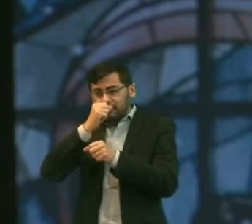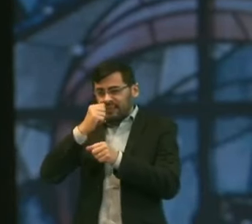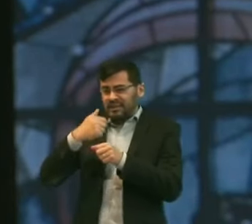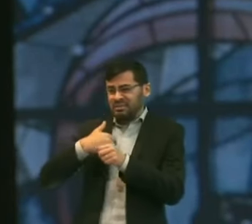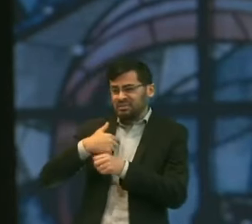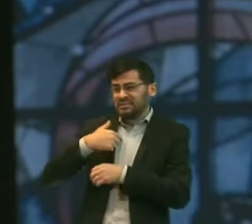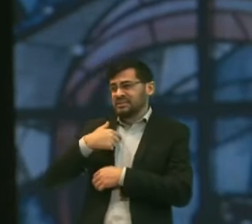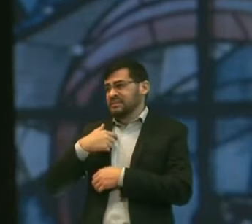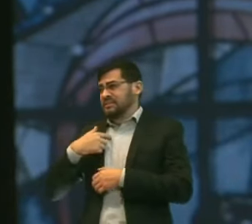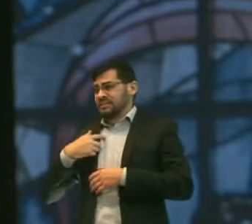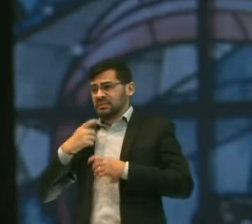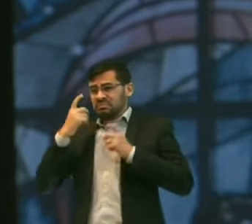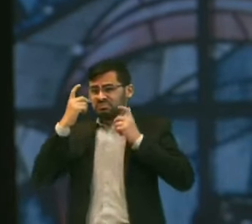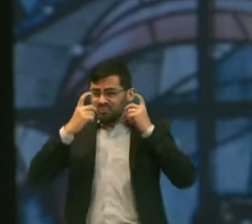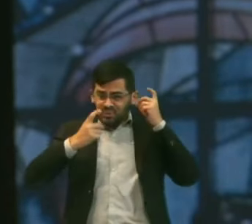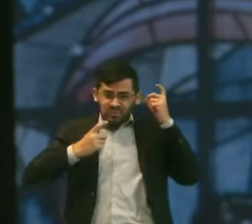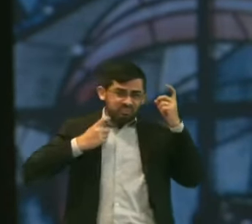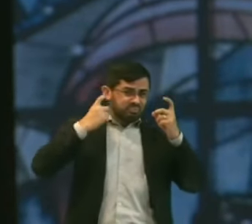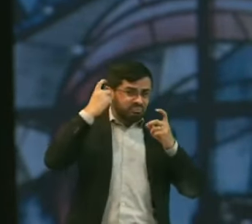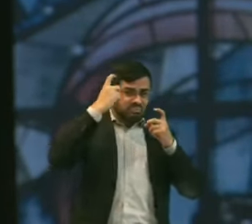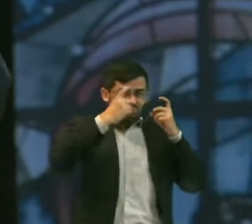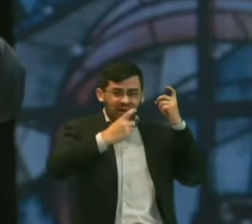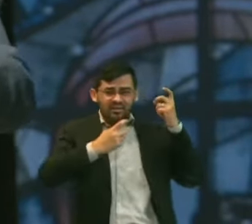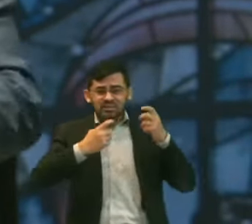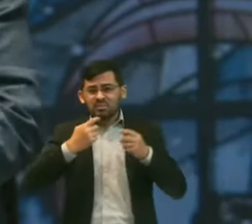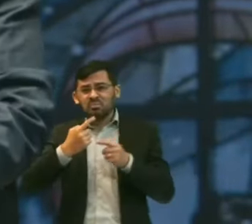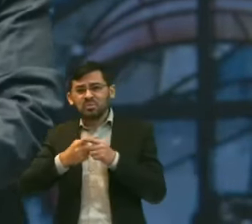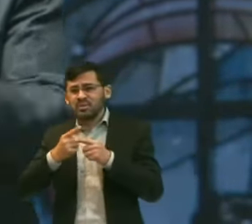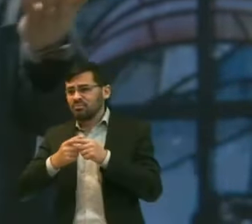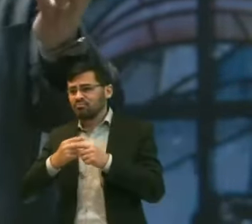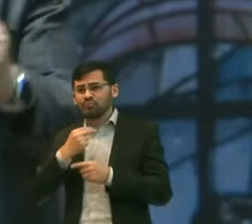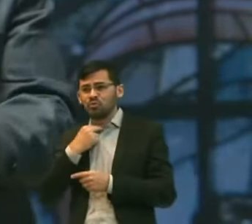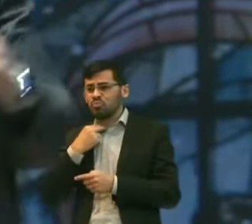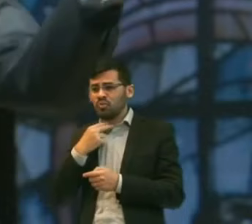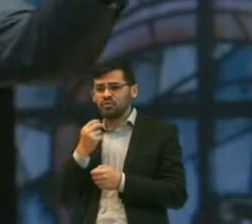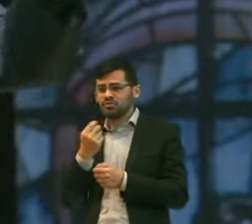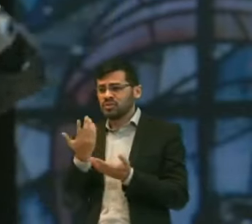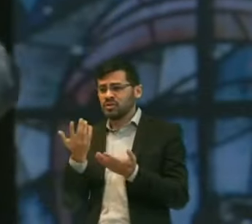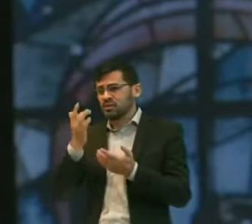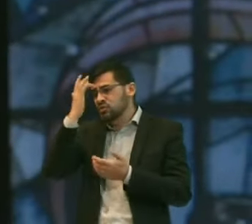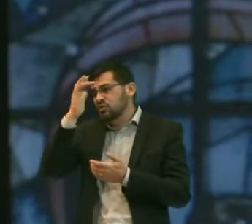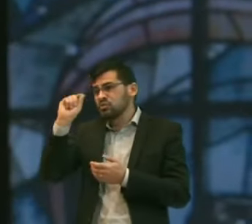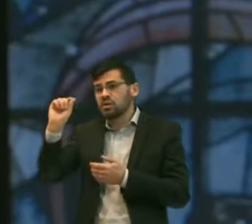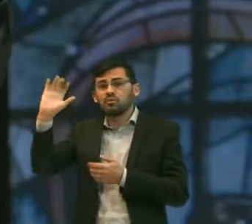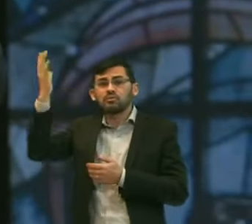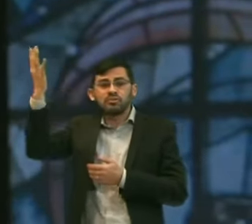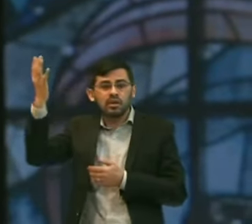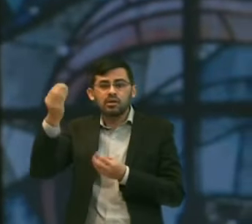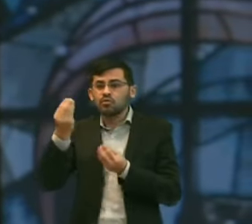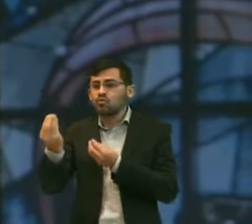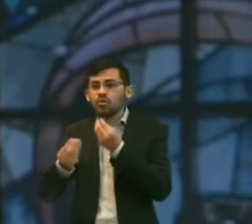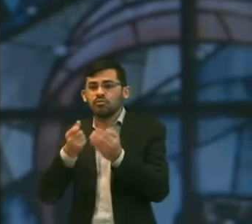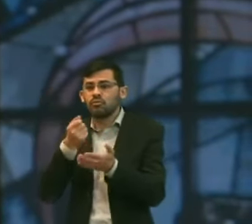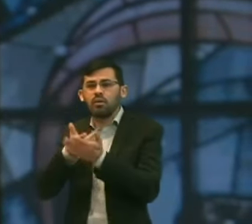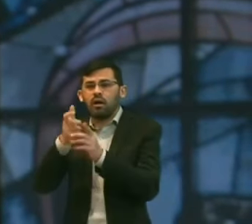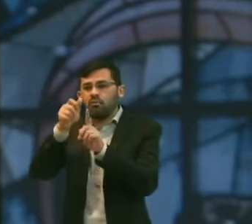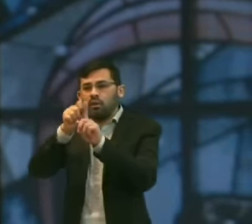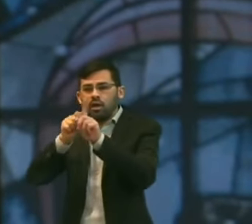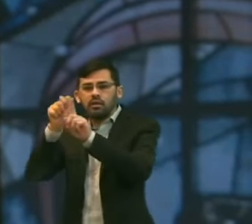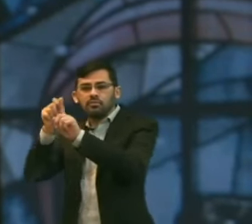Eu relutei Tanto Mas tanto Porque eu dizia Eu não posso fazer isso Como é que vai ser Não sei o que vai acontecer De que jeito vai ser